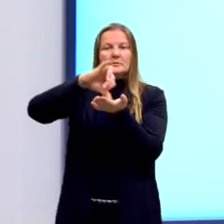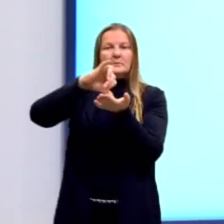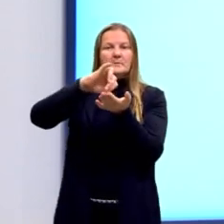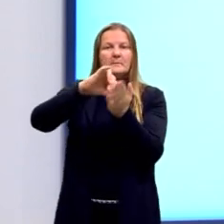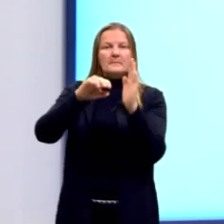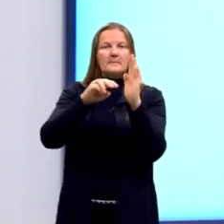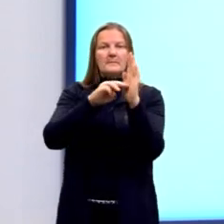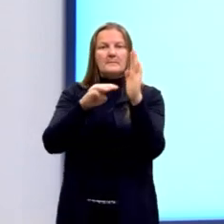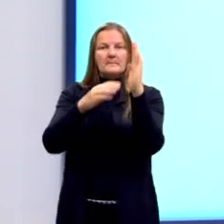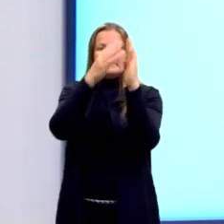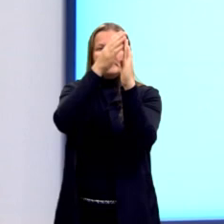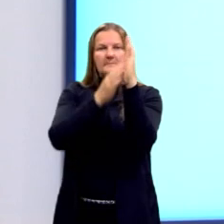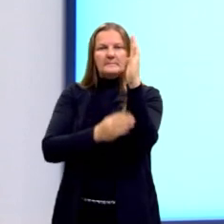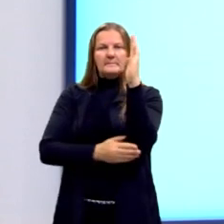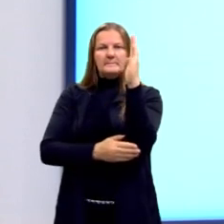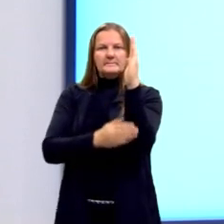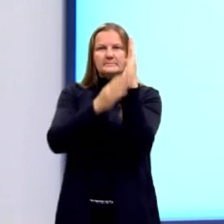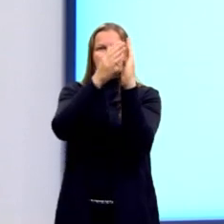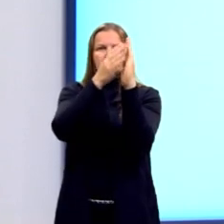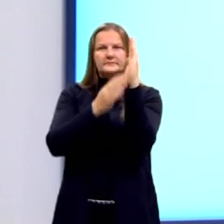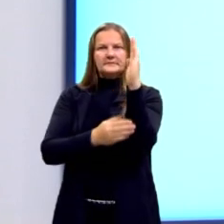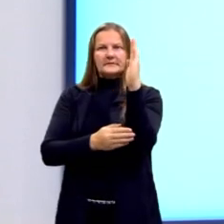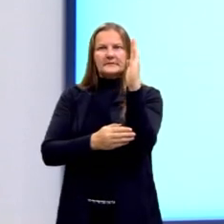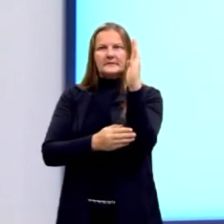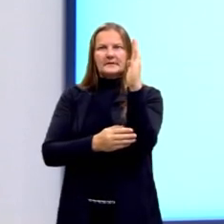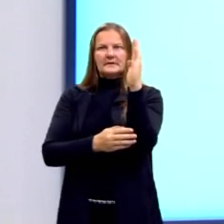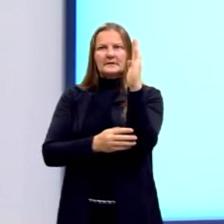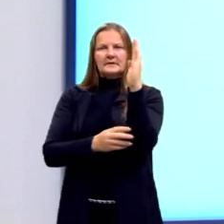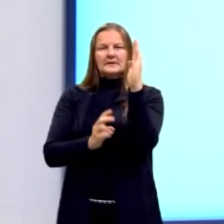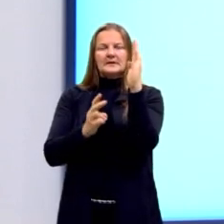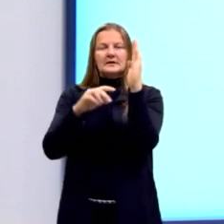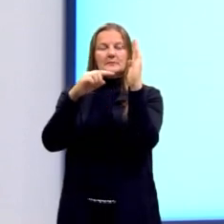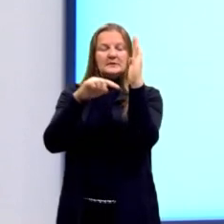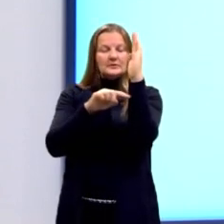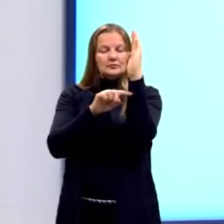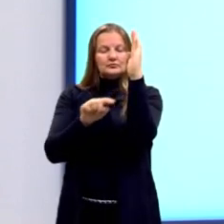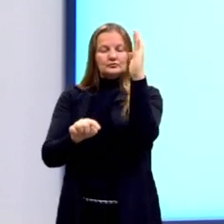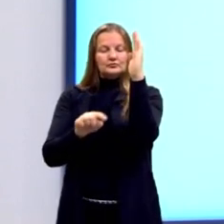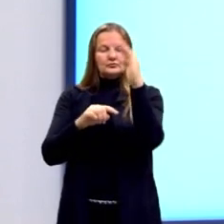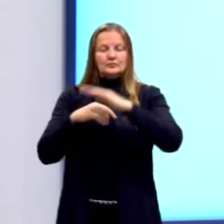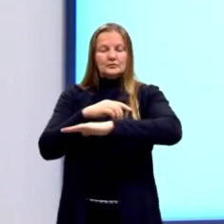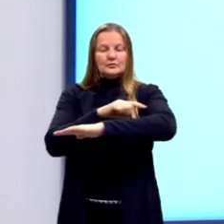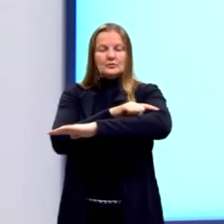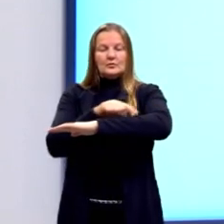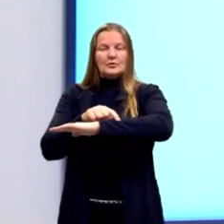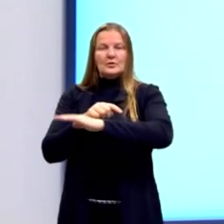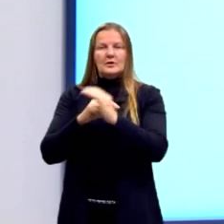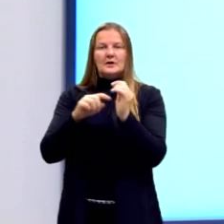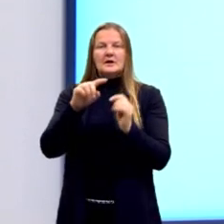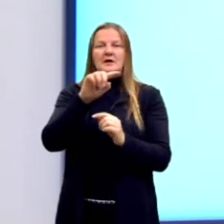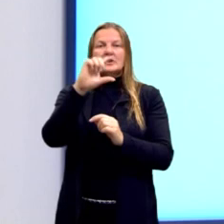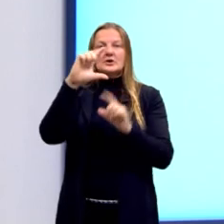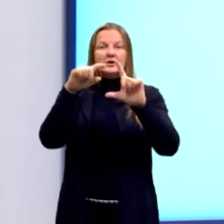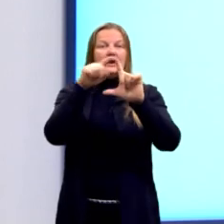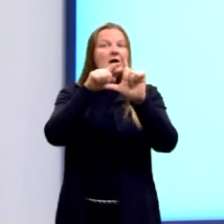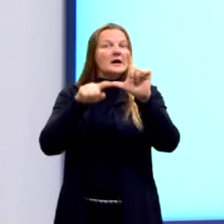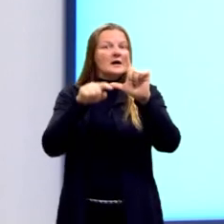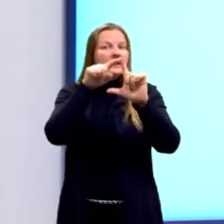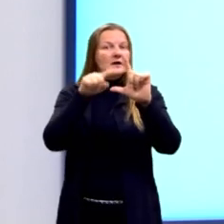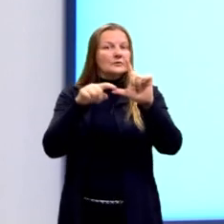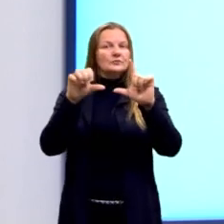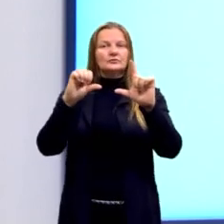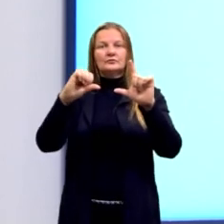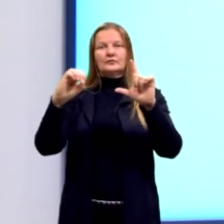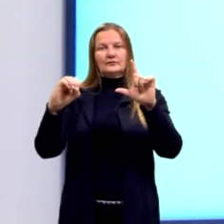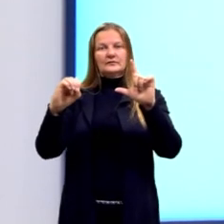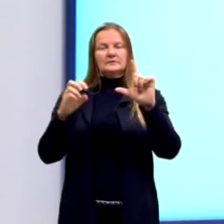Então, perpendicular, trazendo essa noção de 90 graus e passando pelo ponto médio do lado do